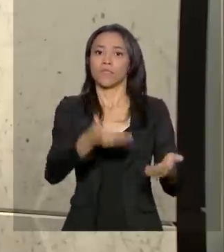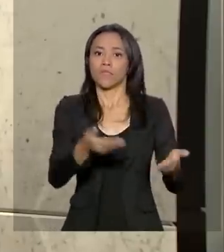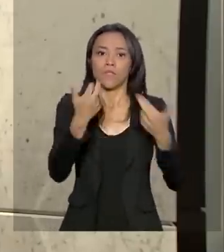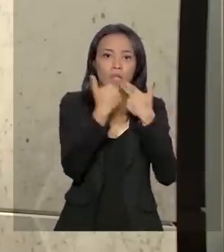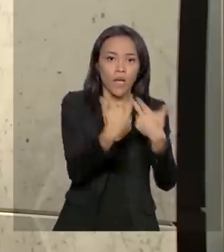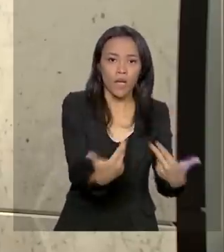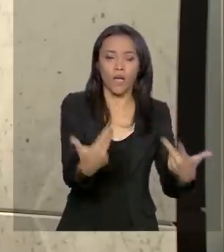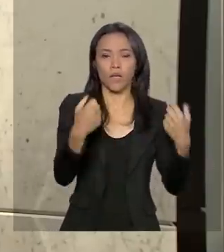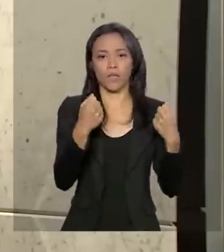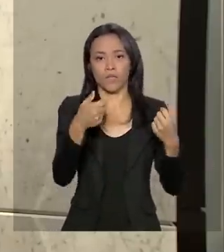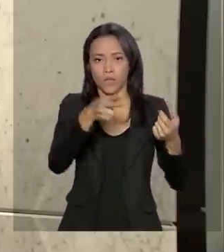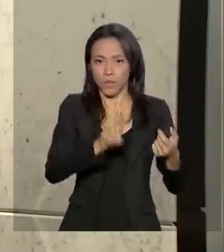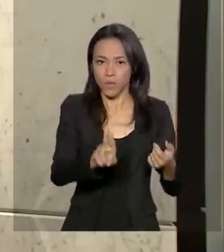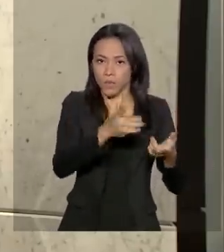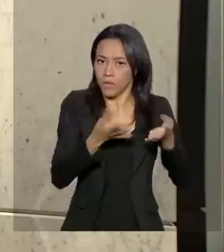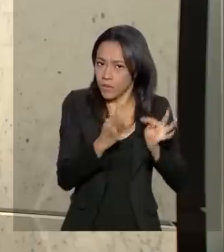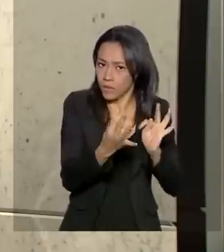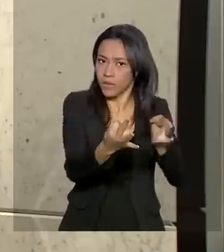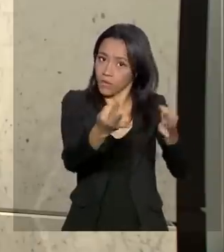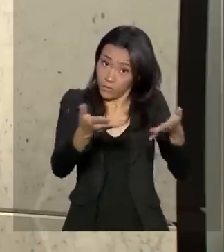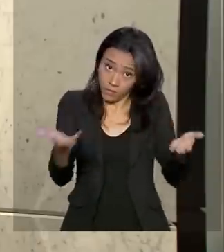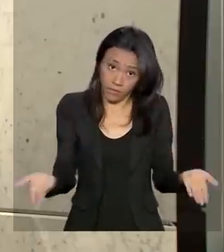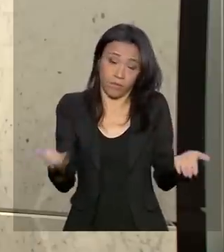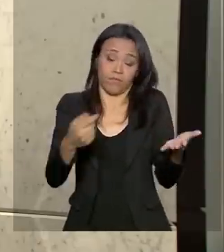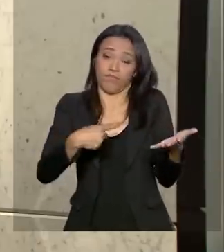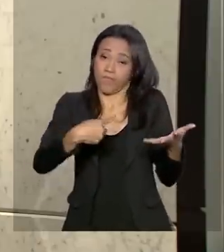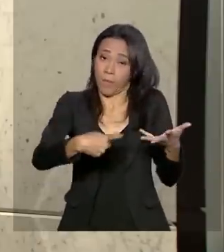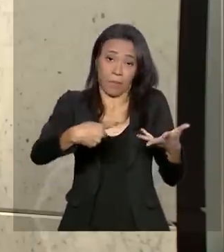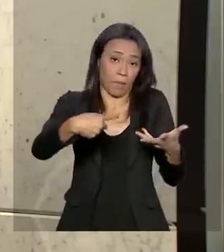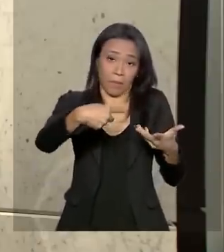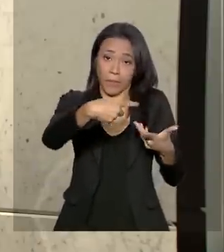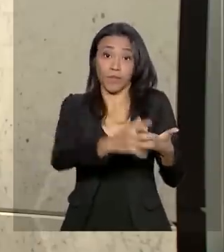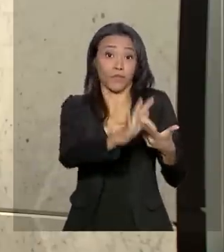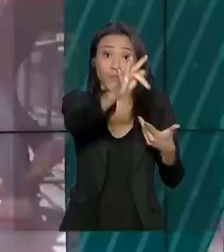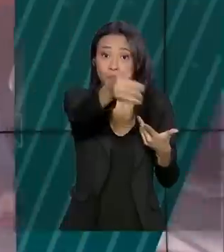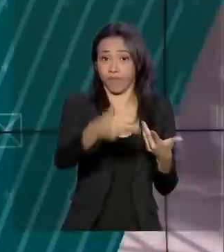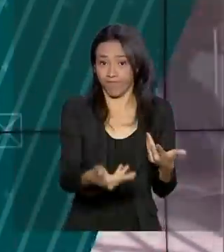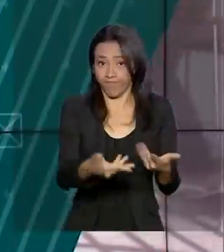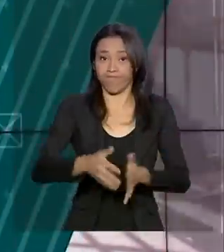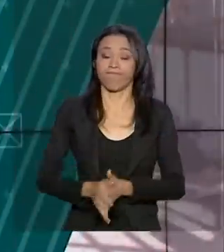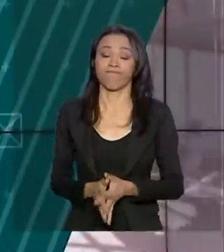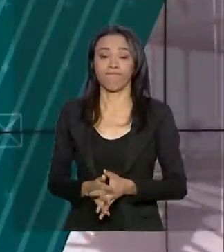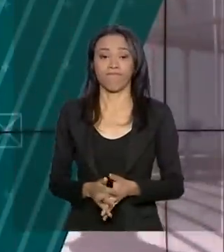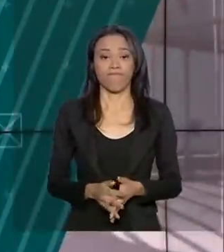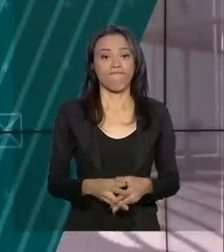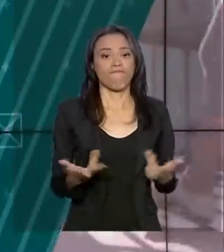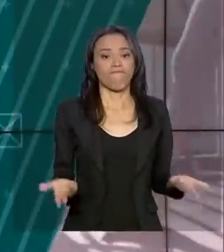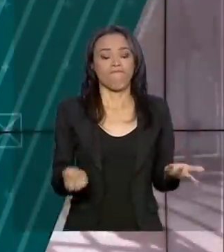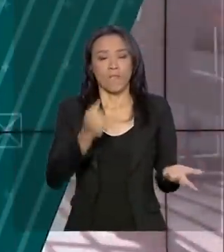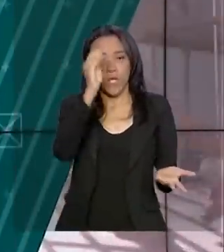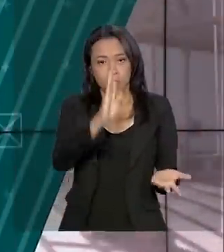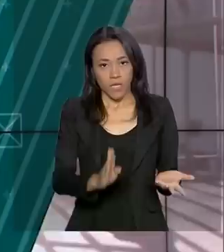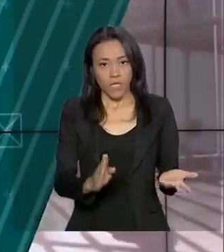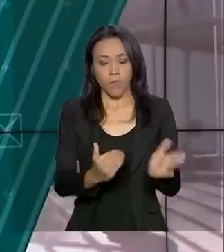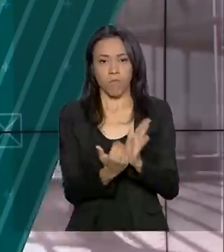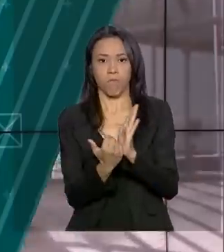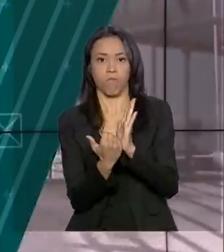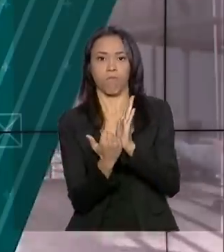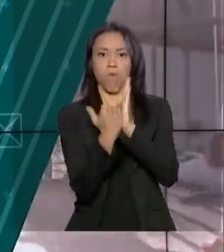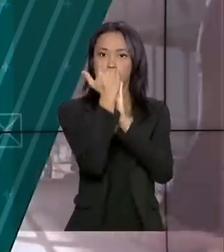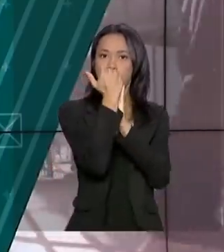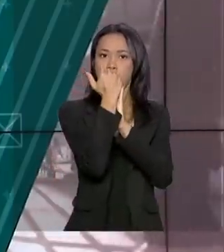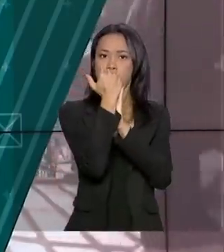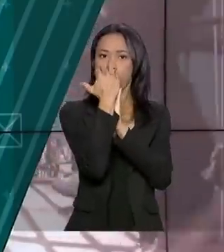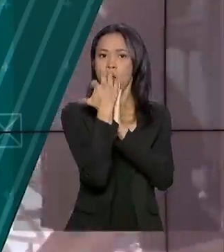inovação, da tecnologia, enfim, a agenda do futuro. E o Brasil subiu de posição no